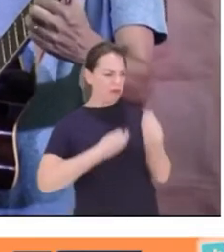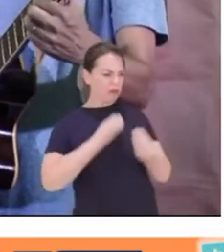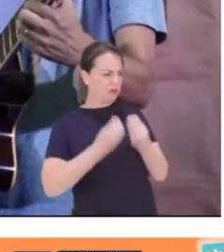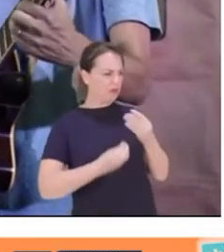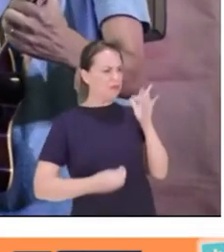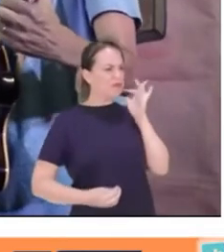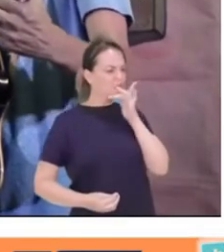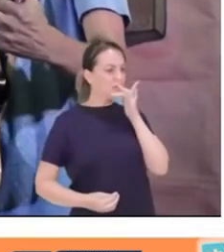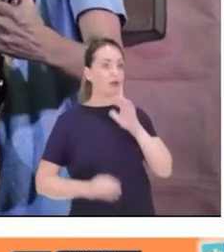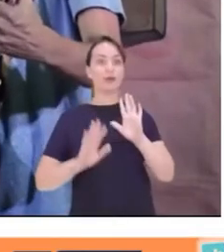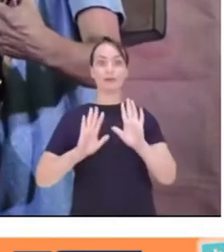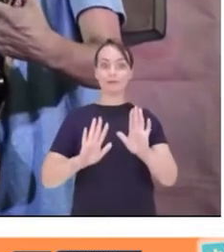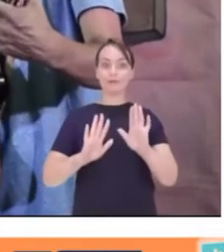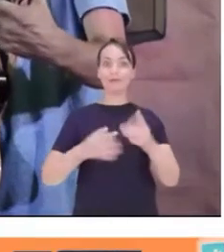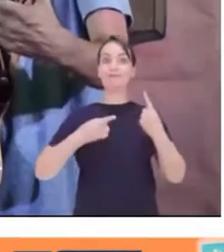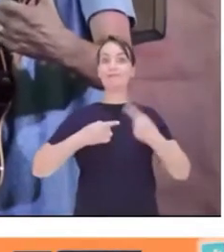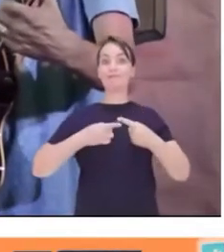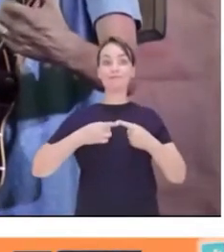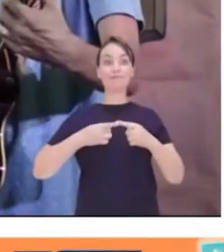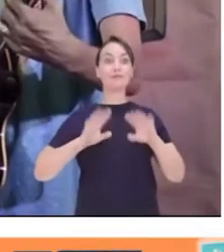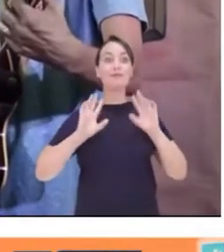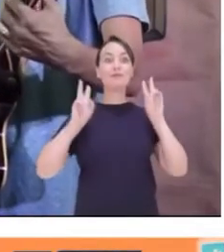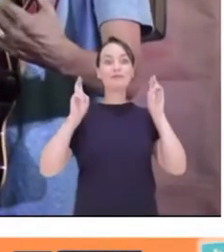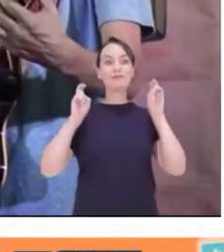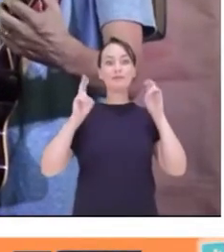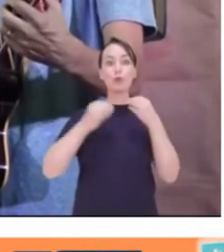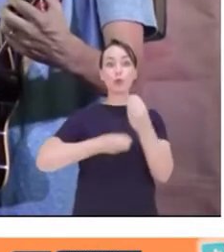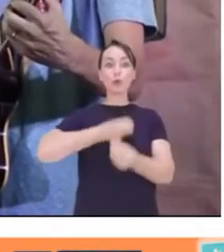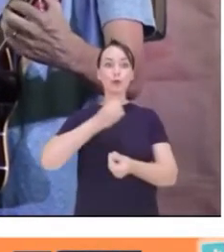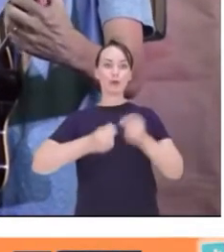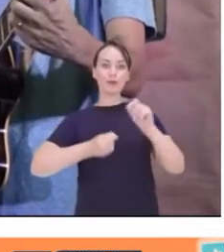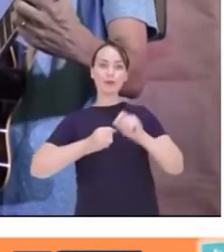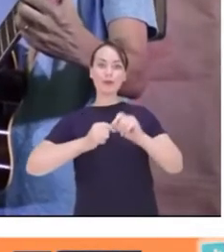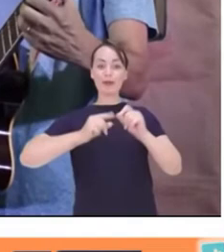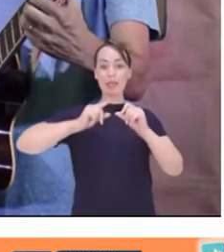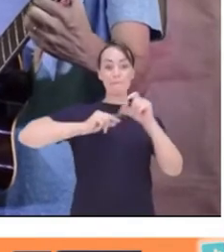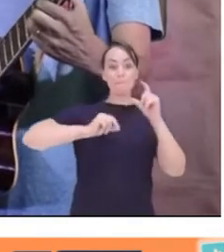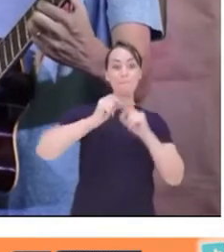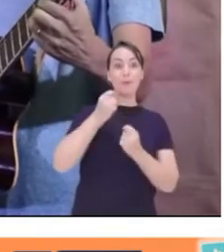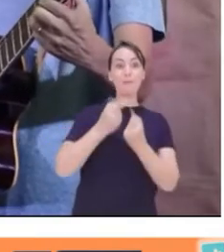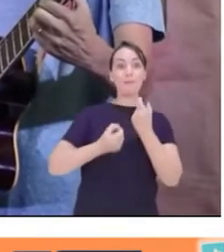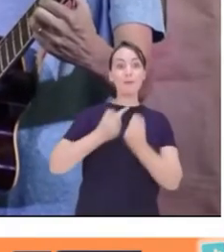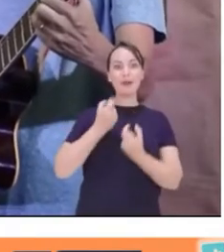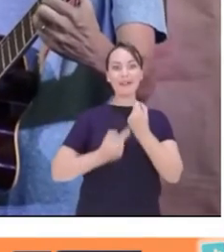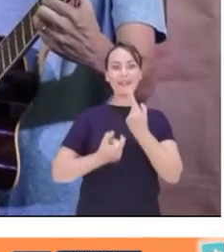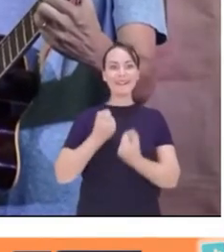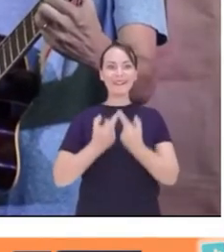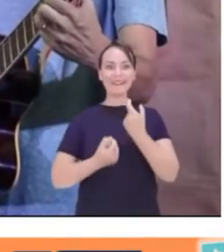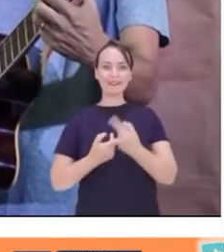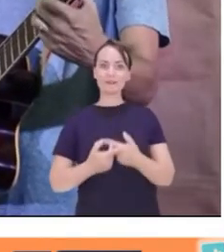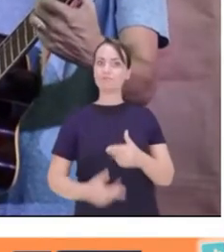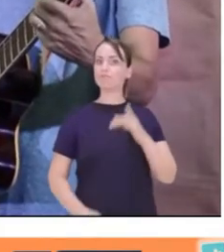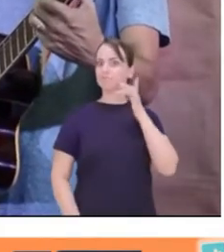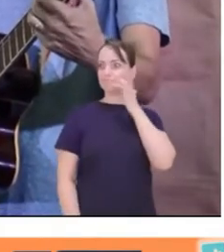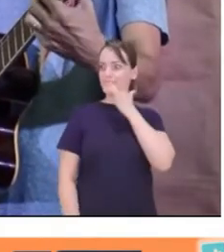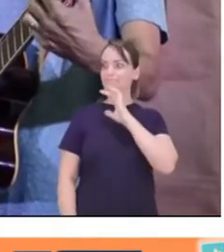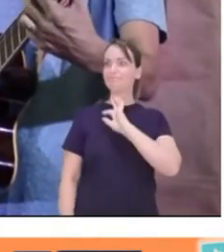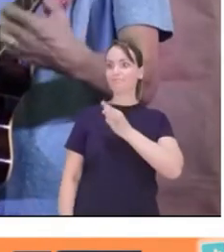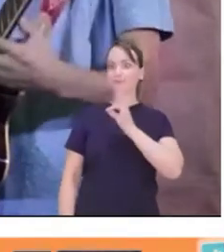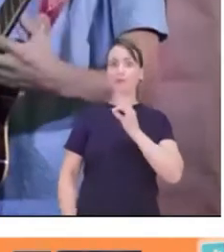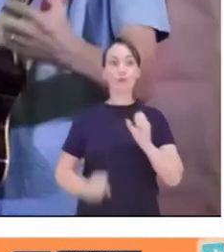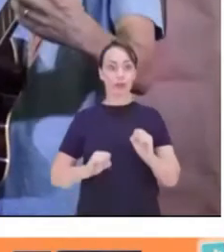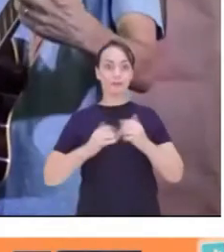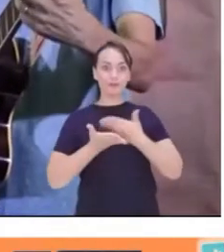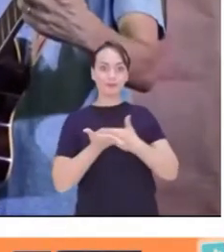gostosa. Ah, é porque essa é sobre como fazer pipocas. Ah, é história gostosa mesmo. Então, pode